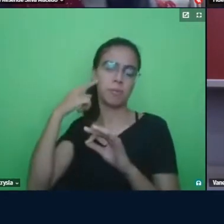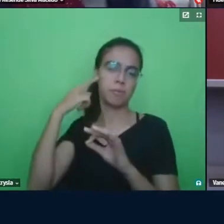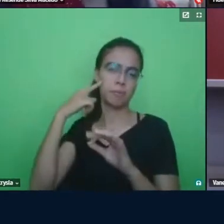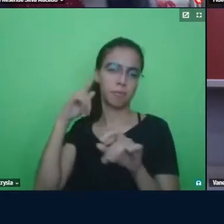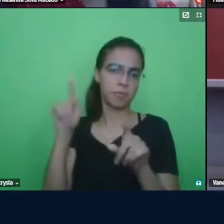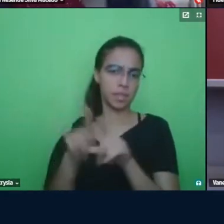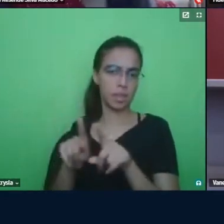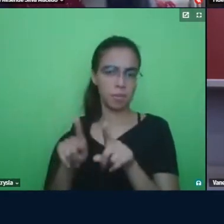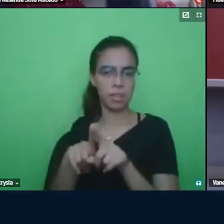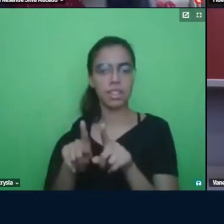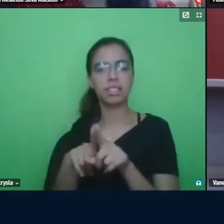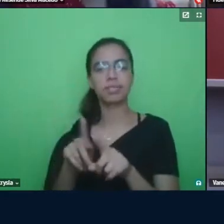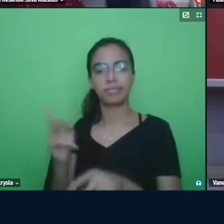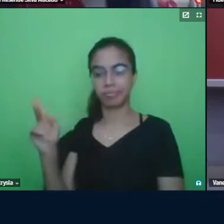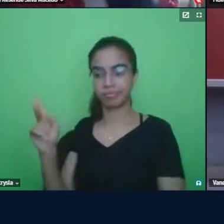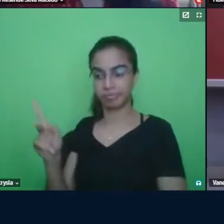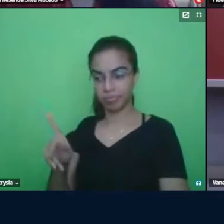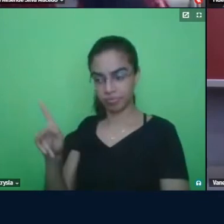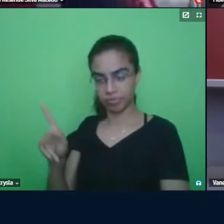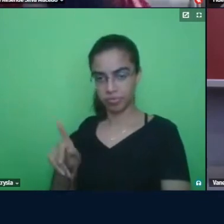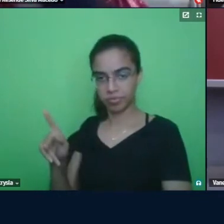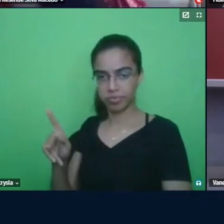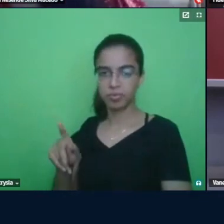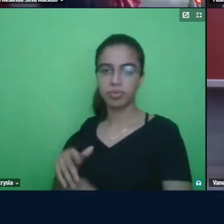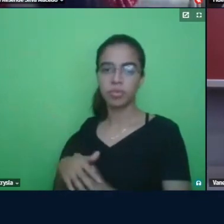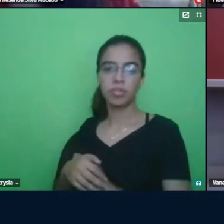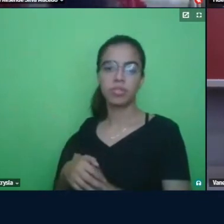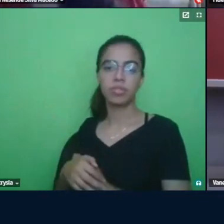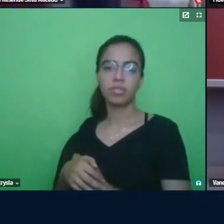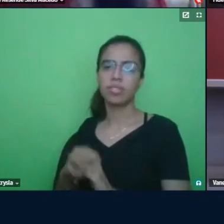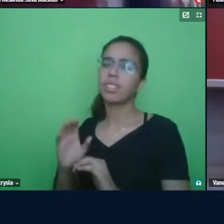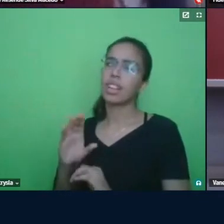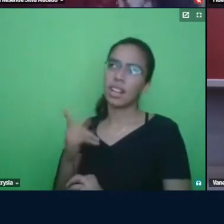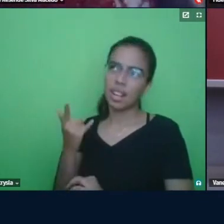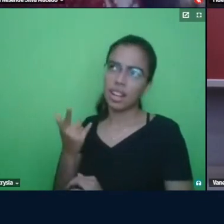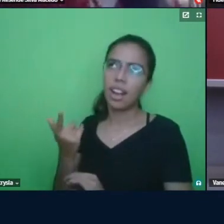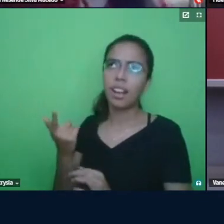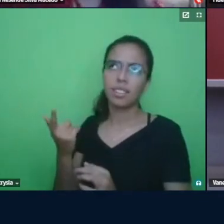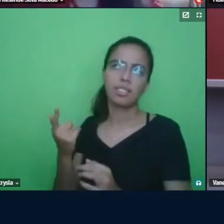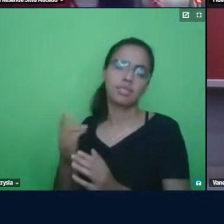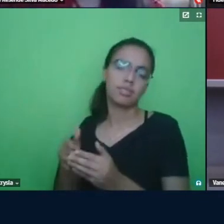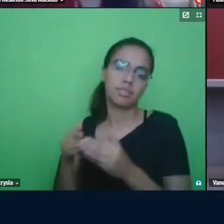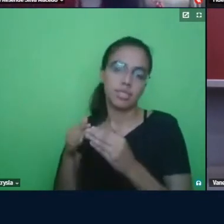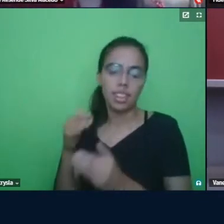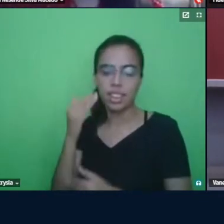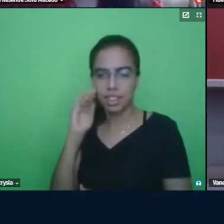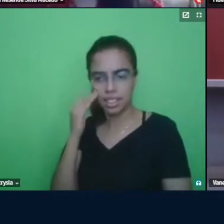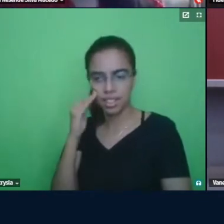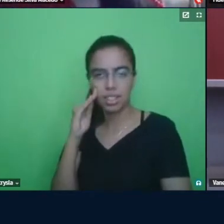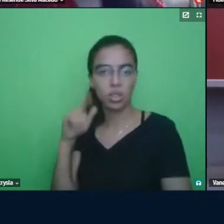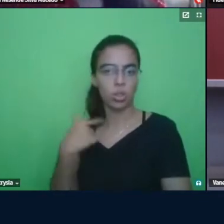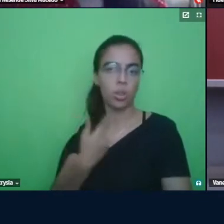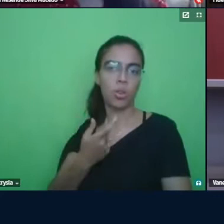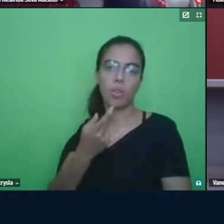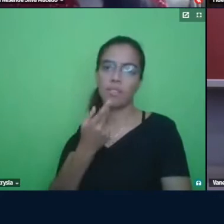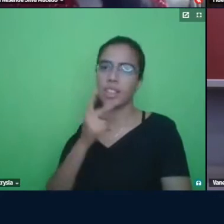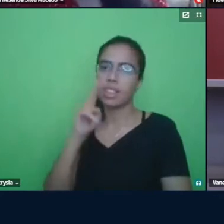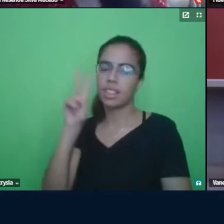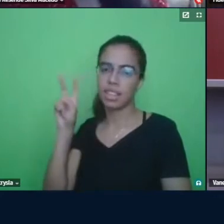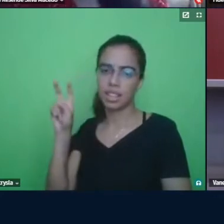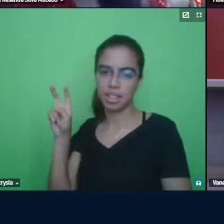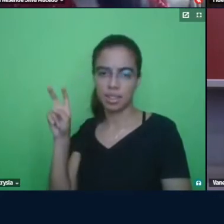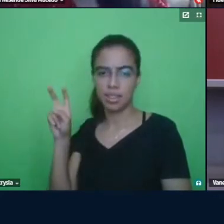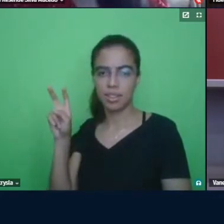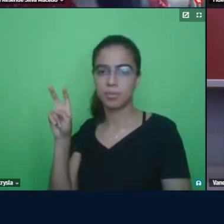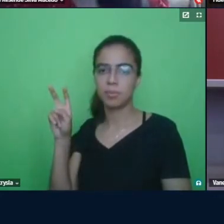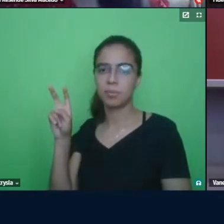Cristiane, é, claro, que eu vou falar aqui, por favor, entenda o que eu vou dizer. gente está tratando de uma, de um